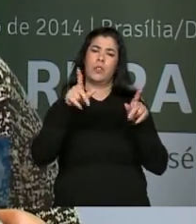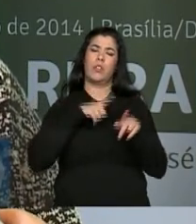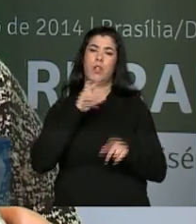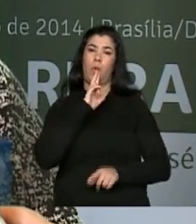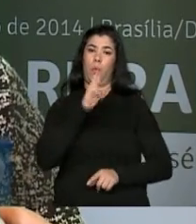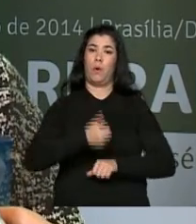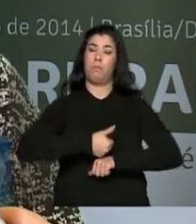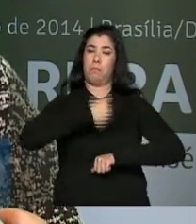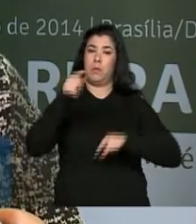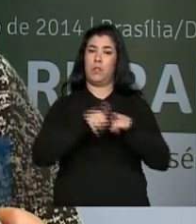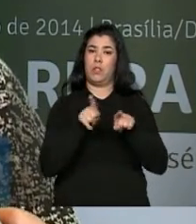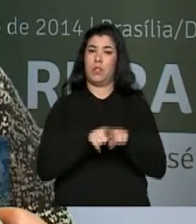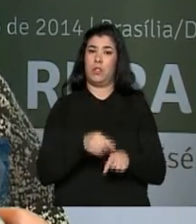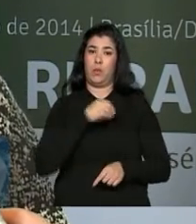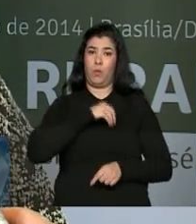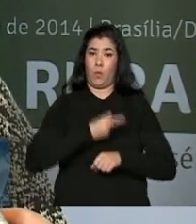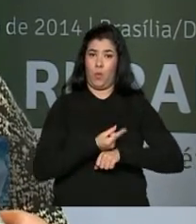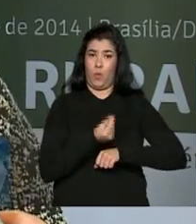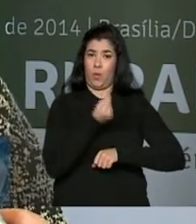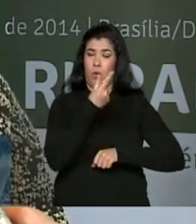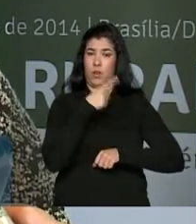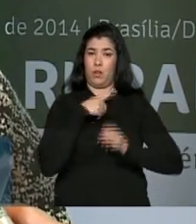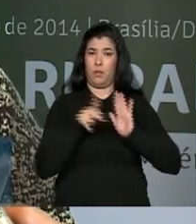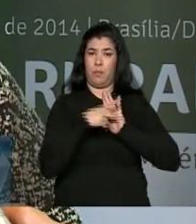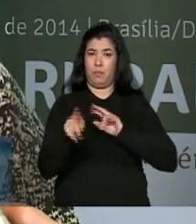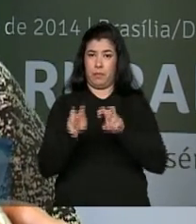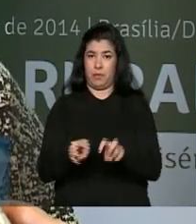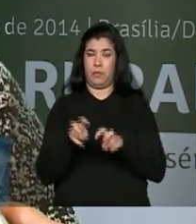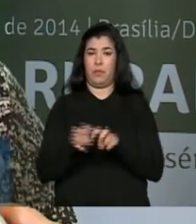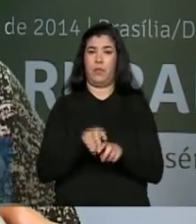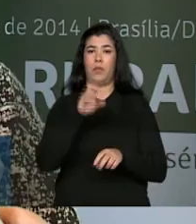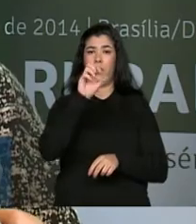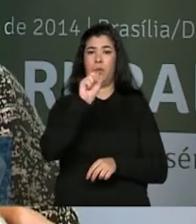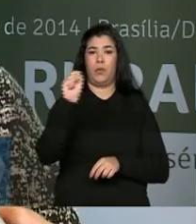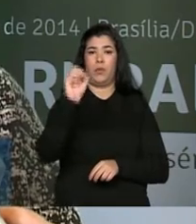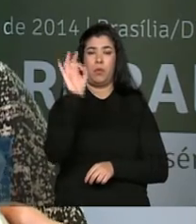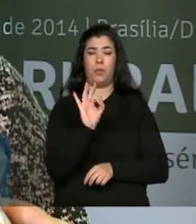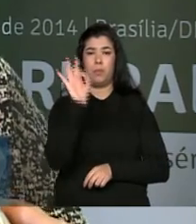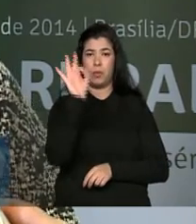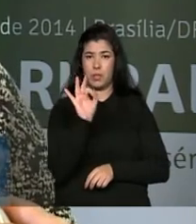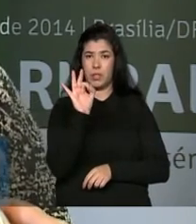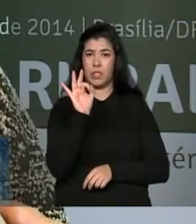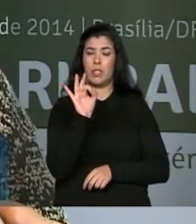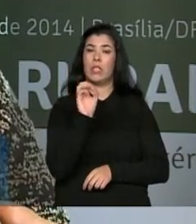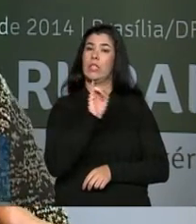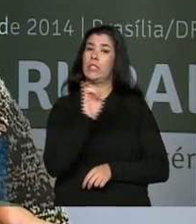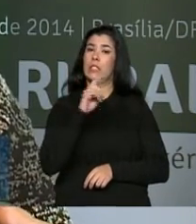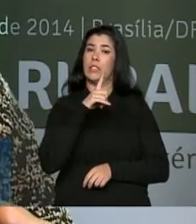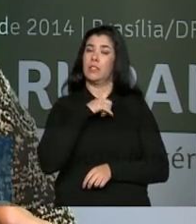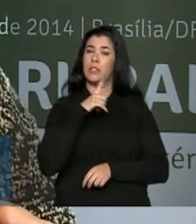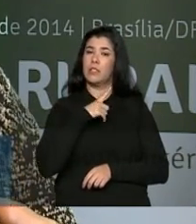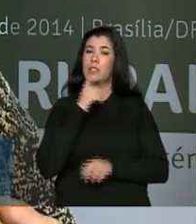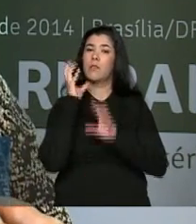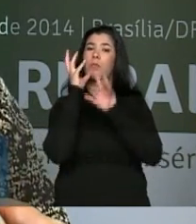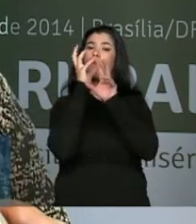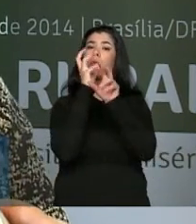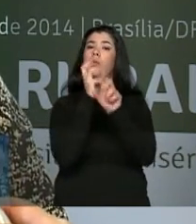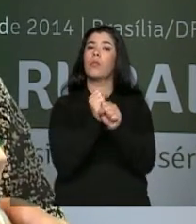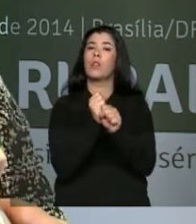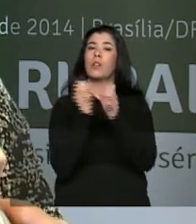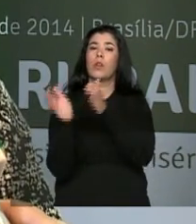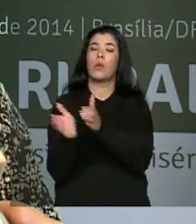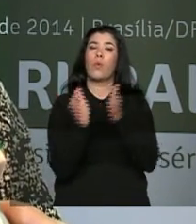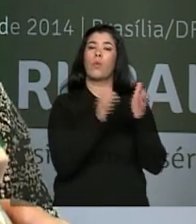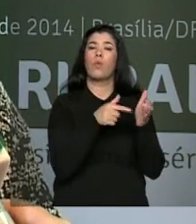resultado um aumento da renda dos nossos agricultores em 88%, se tirar a parte do